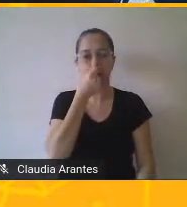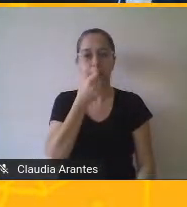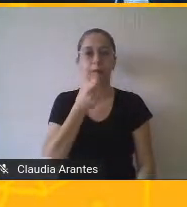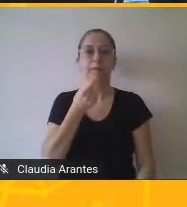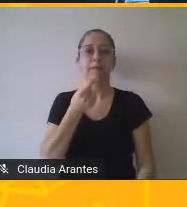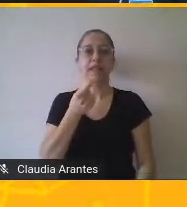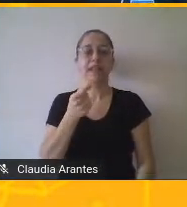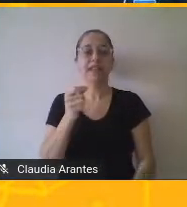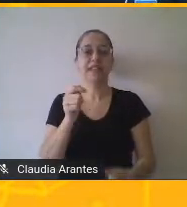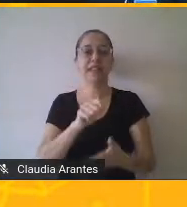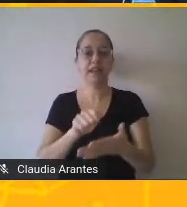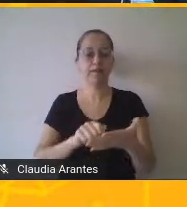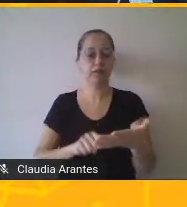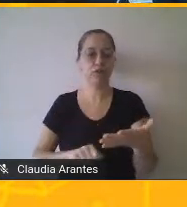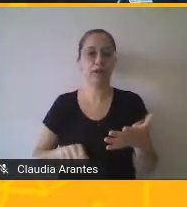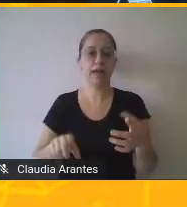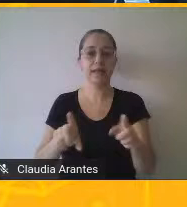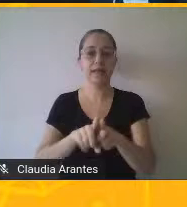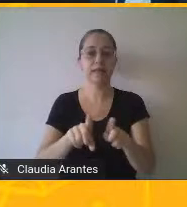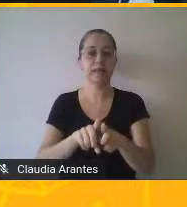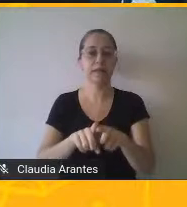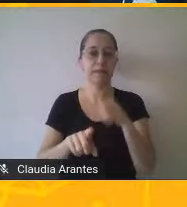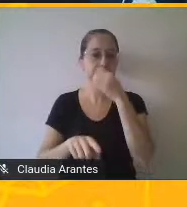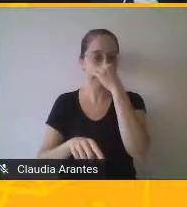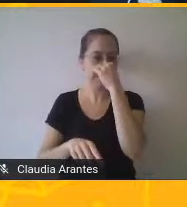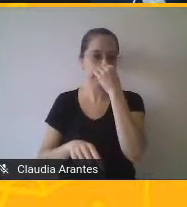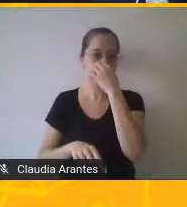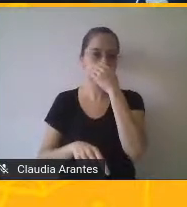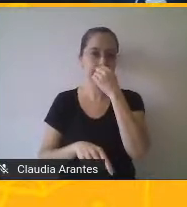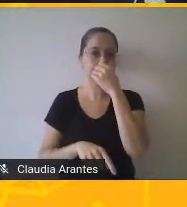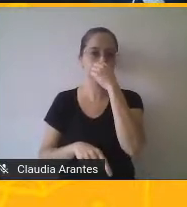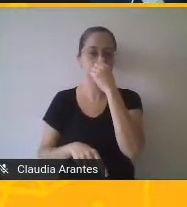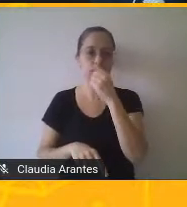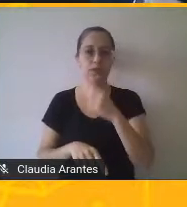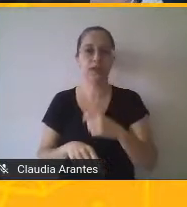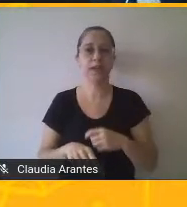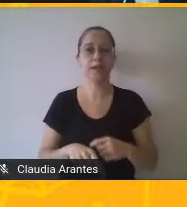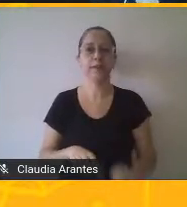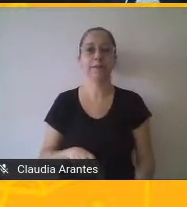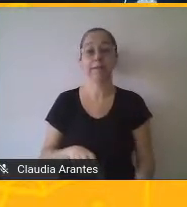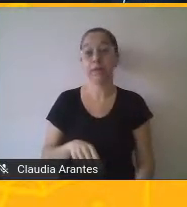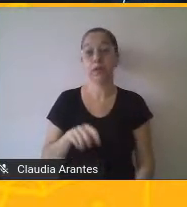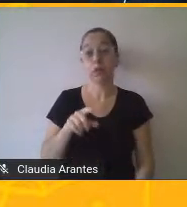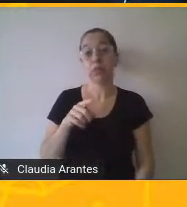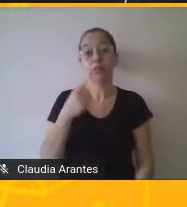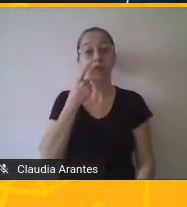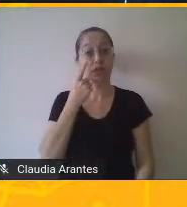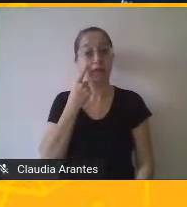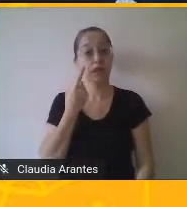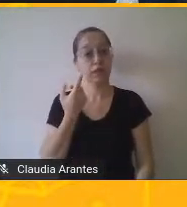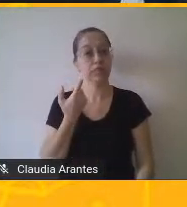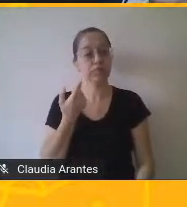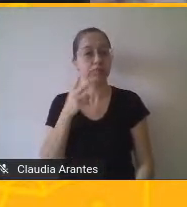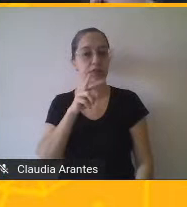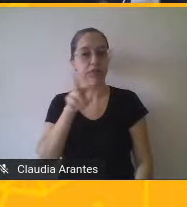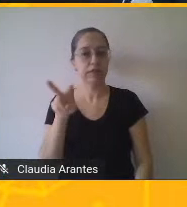Nós temos que efetivar o tempo porque ninguém aguenta, né? gente ficar 40 minutos aqui numa